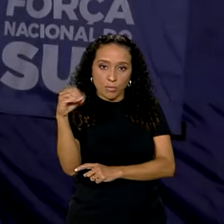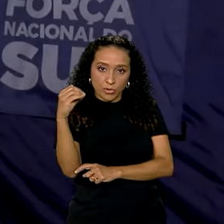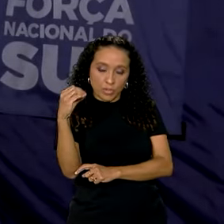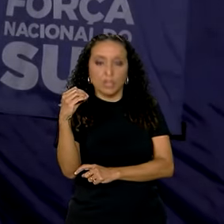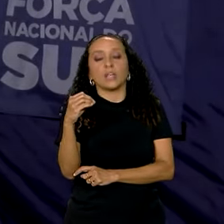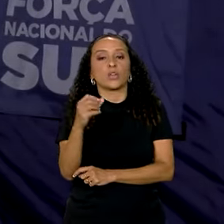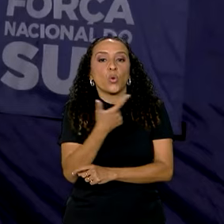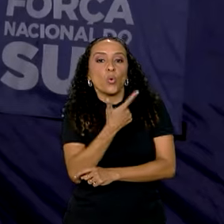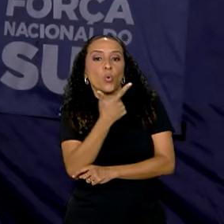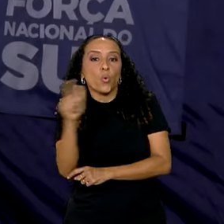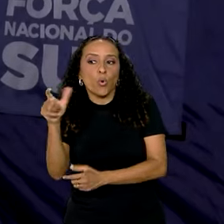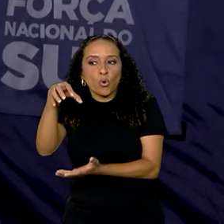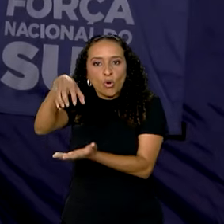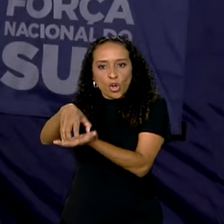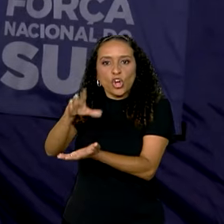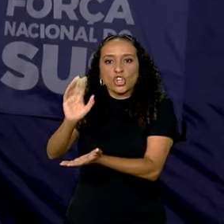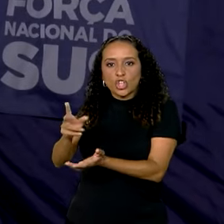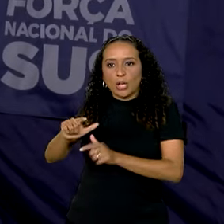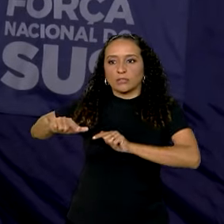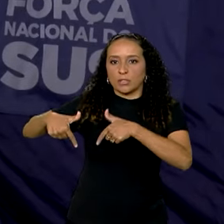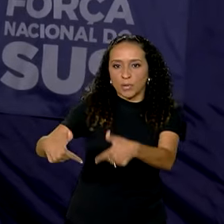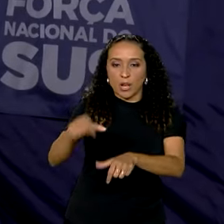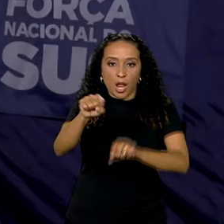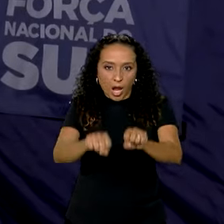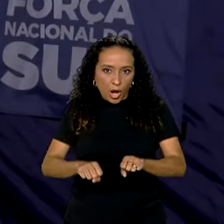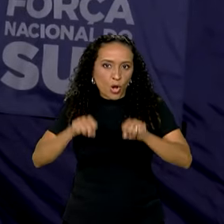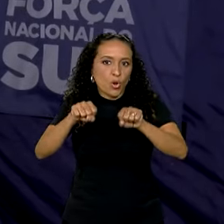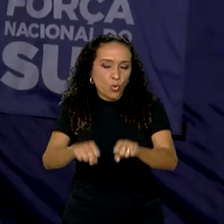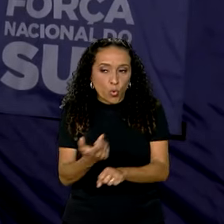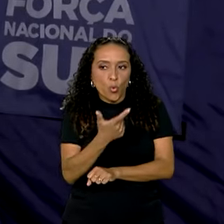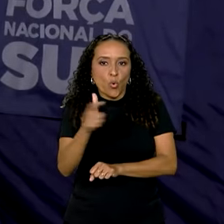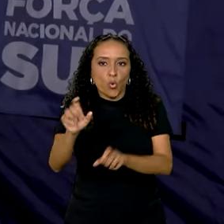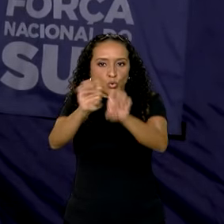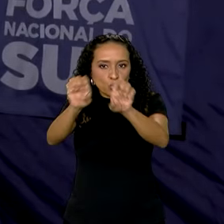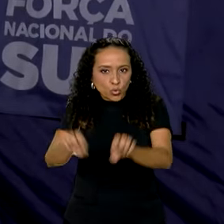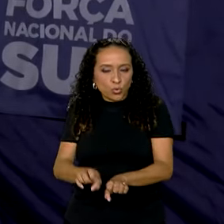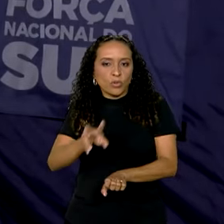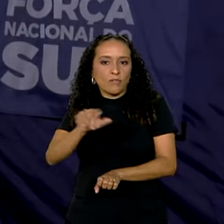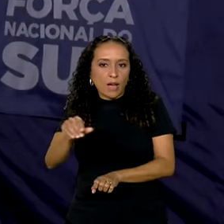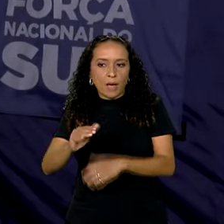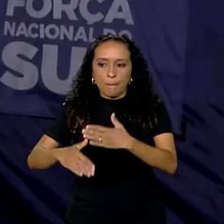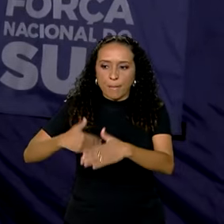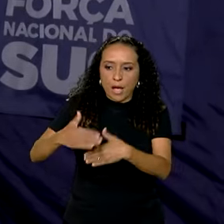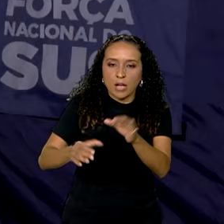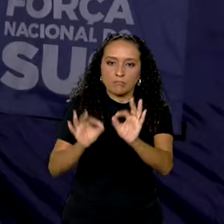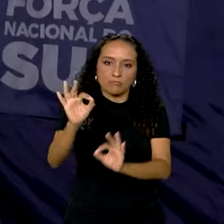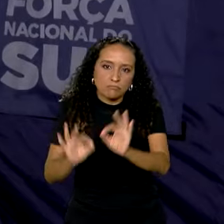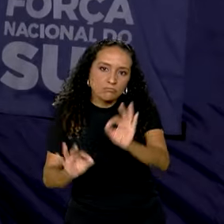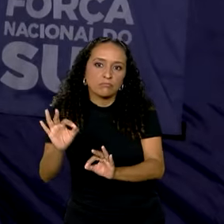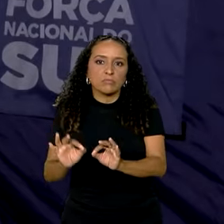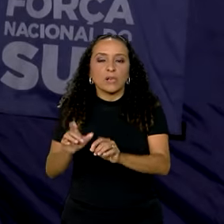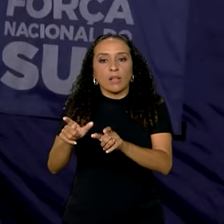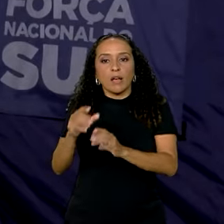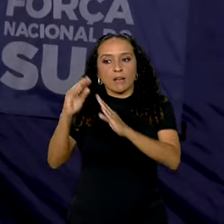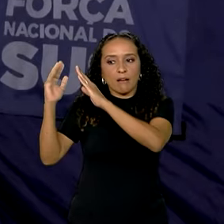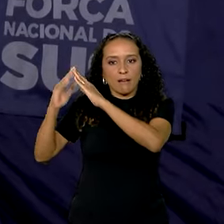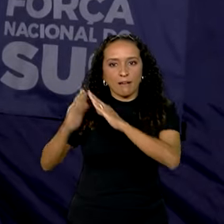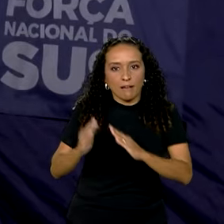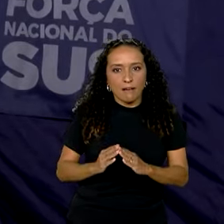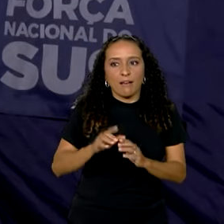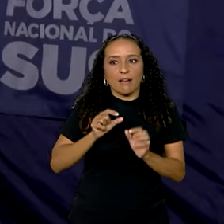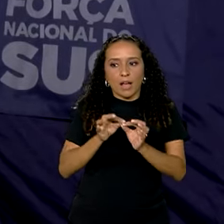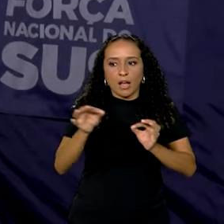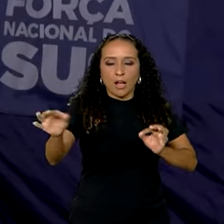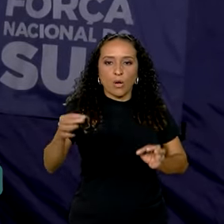Alegre, outro já está funcionando em canoas. E uma outra estrutura está em fase de montagem em São Leopoldo, que